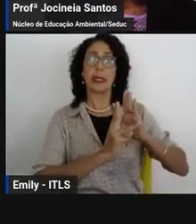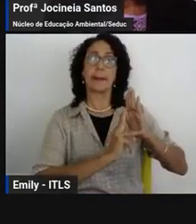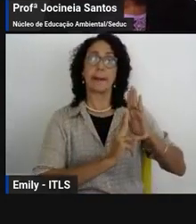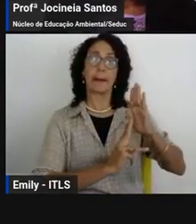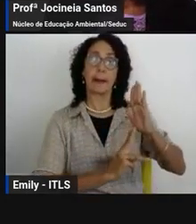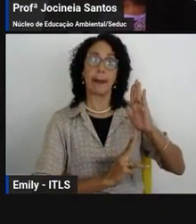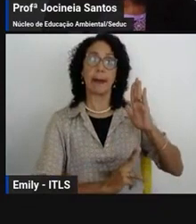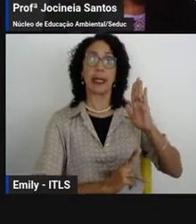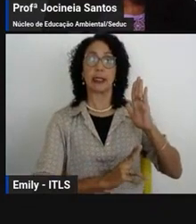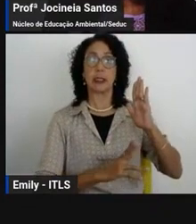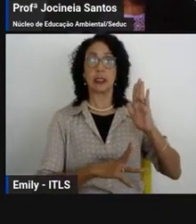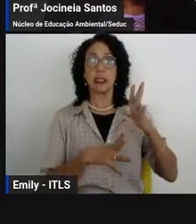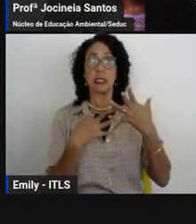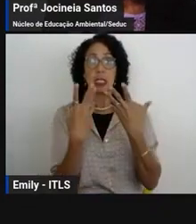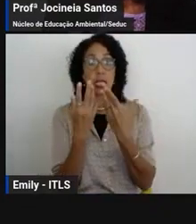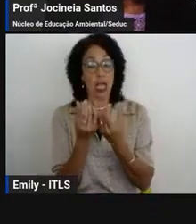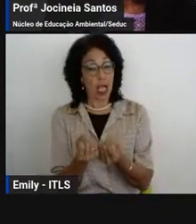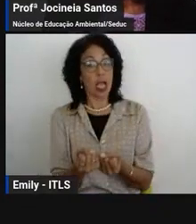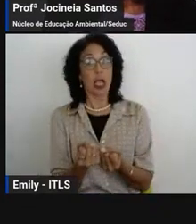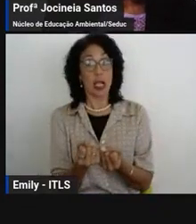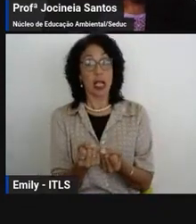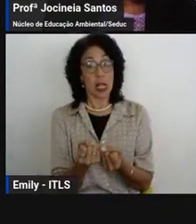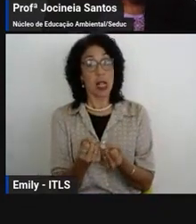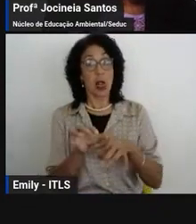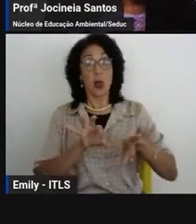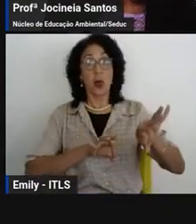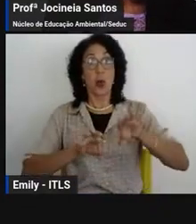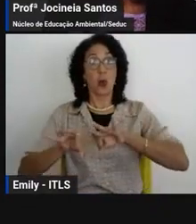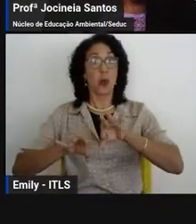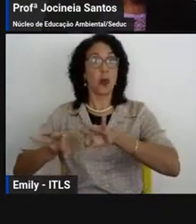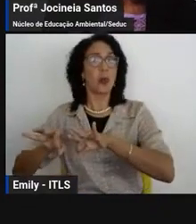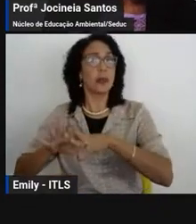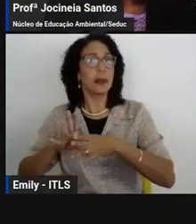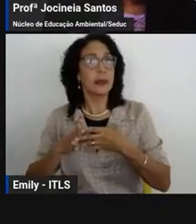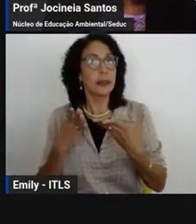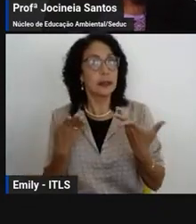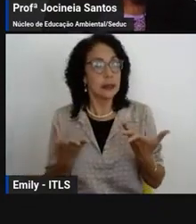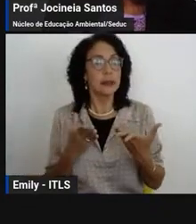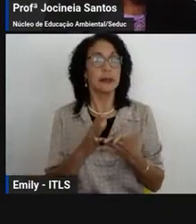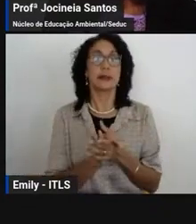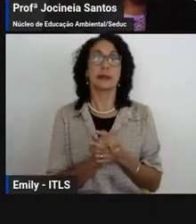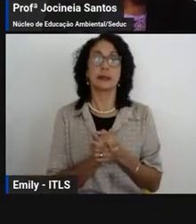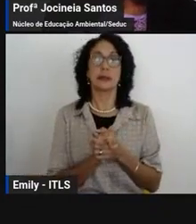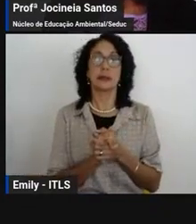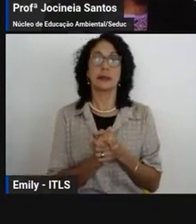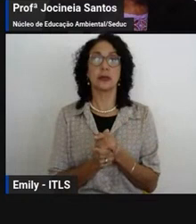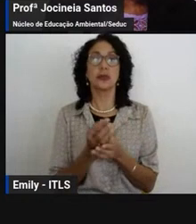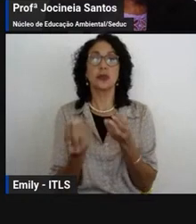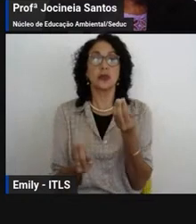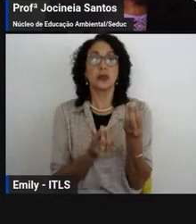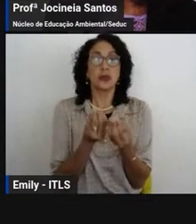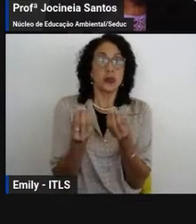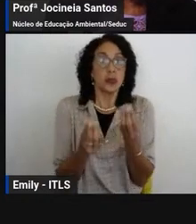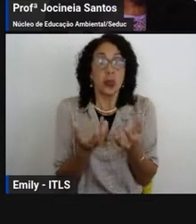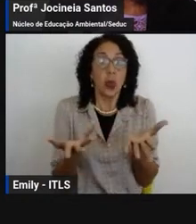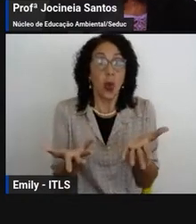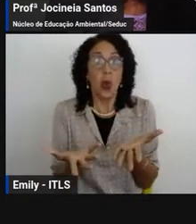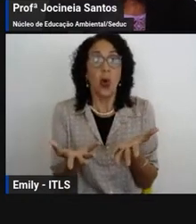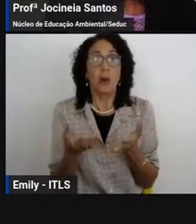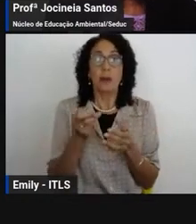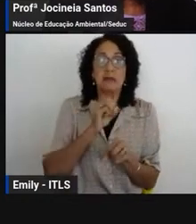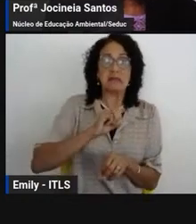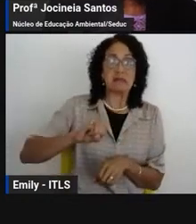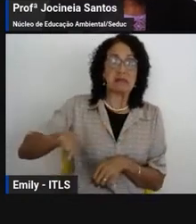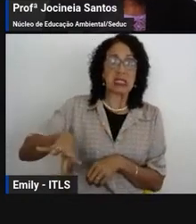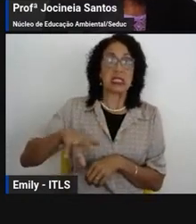Semei Edivaldo Boaventura Escola Municipal São João da Escócia Escola Municipal Antônio